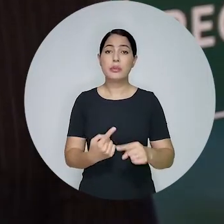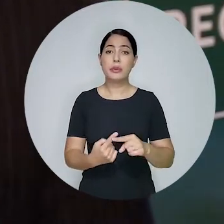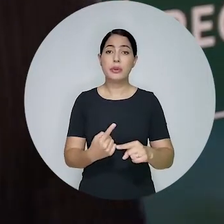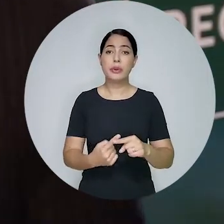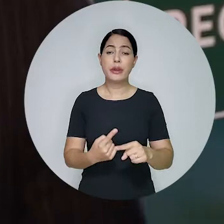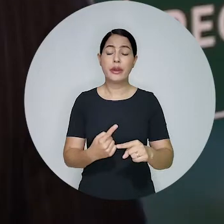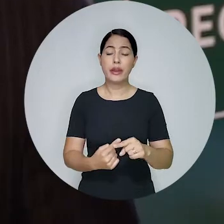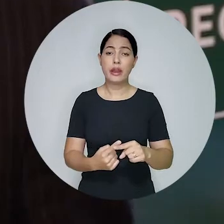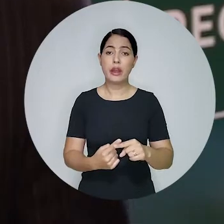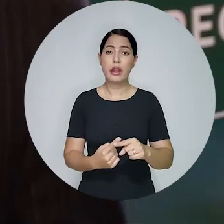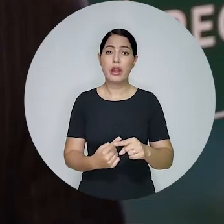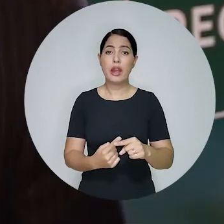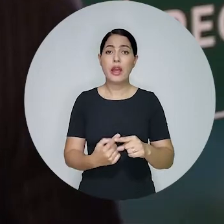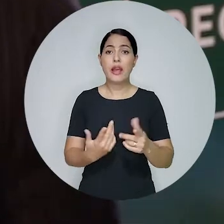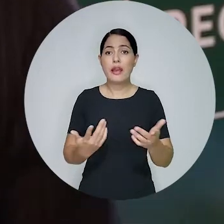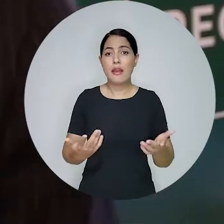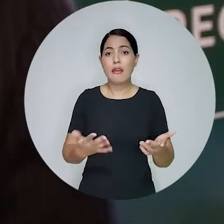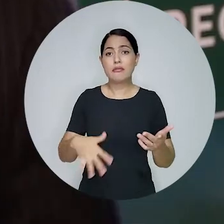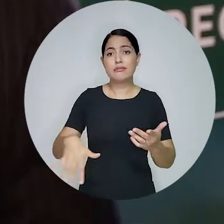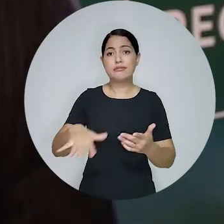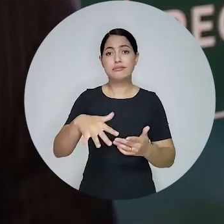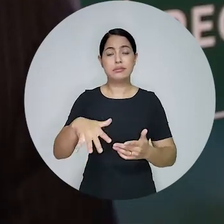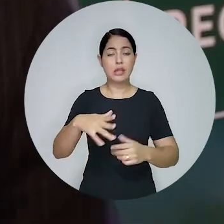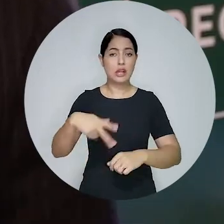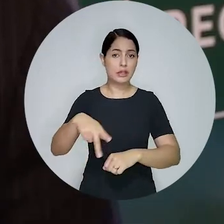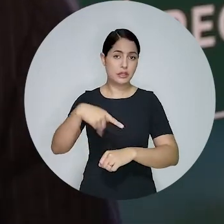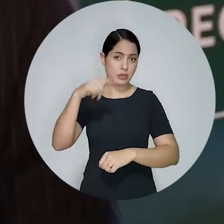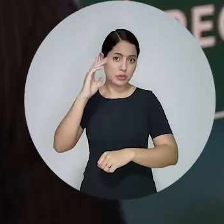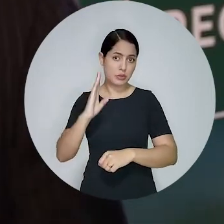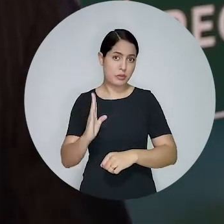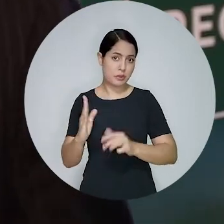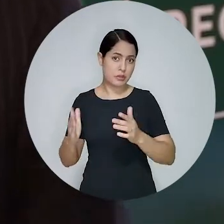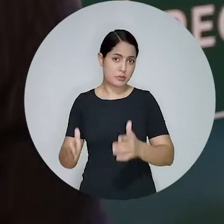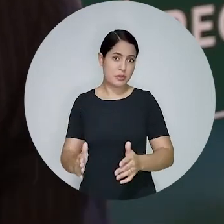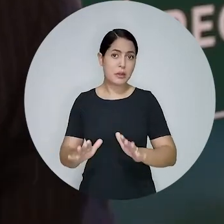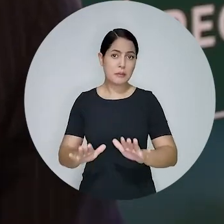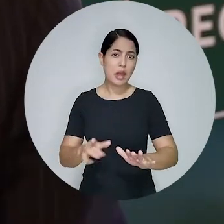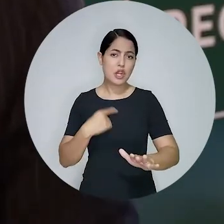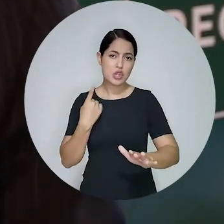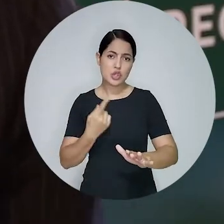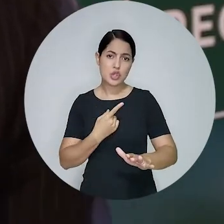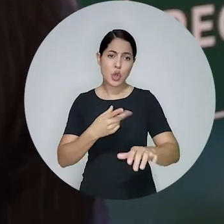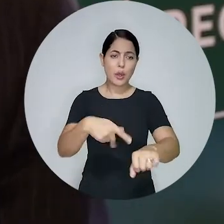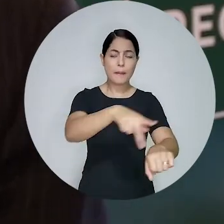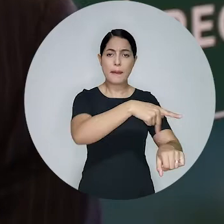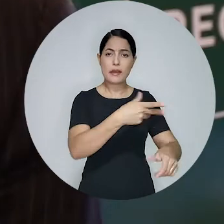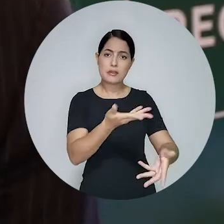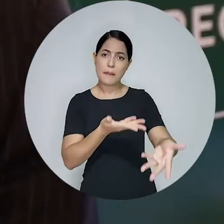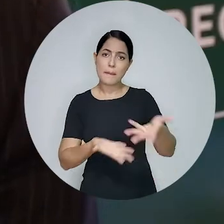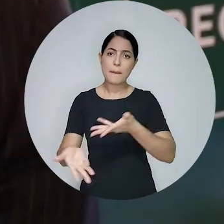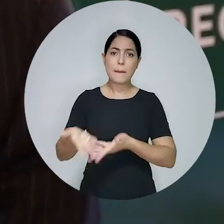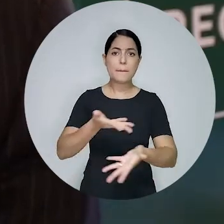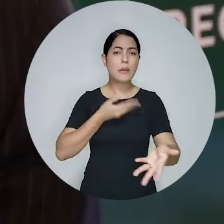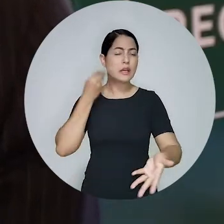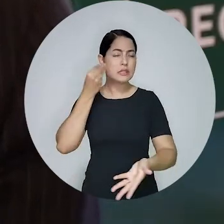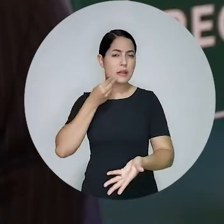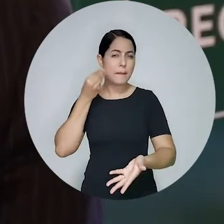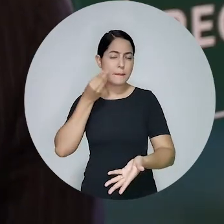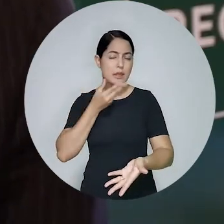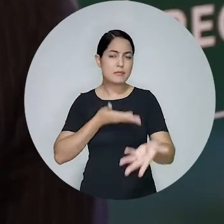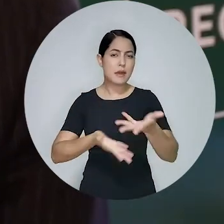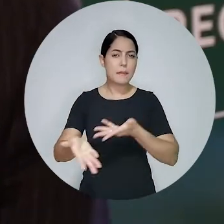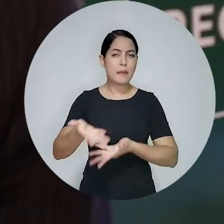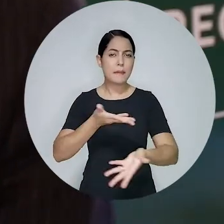resultante de um espaço em que está integrado. Portanto, pensamos que a troca de experiências que iremos aqui ter,